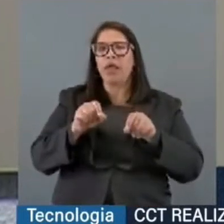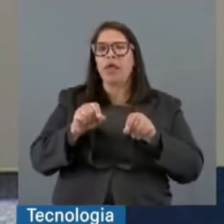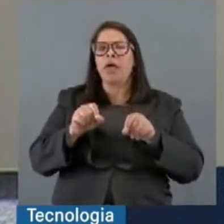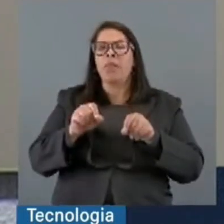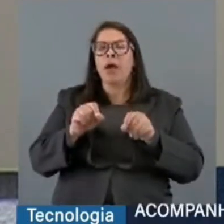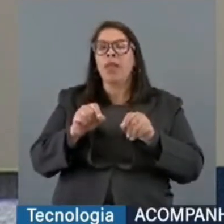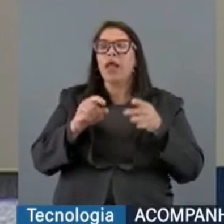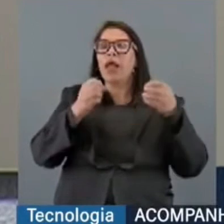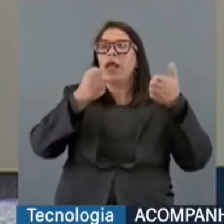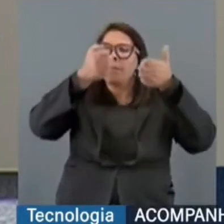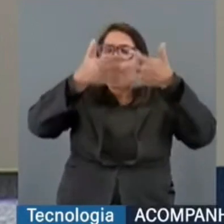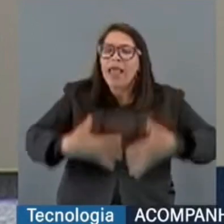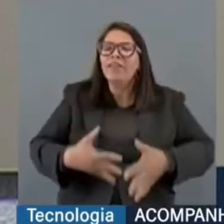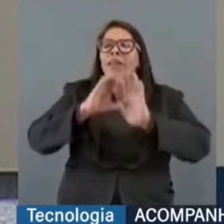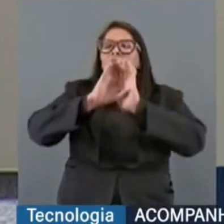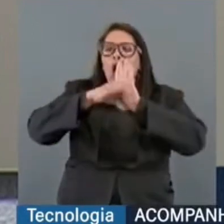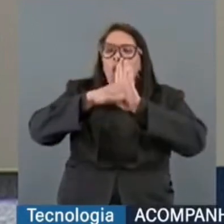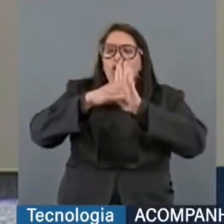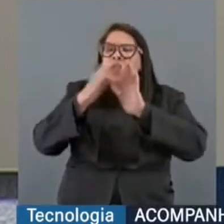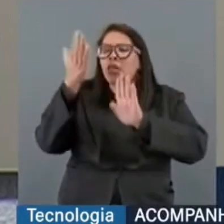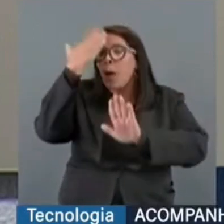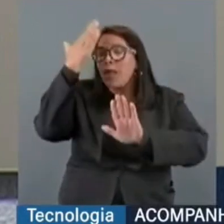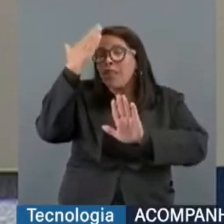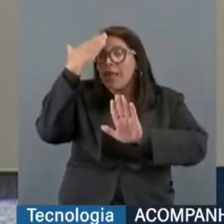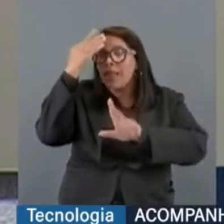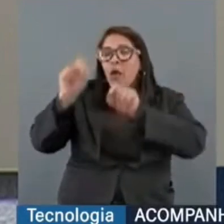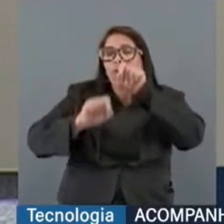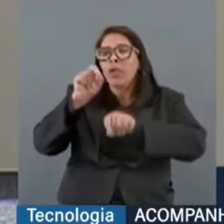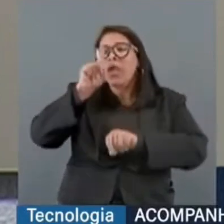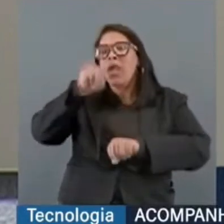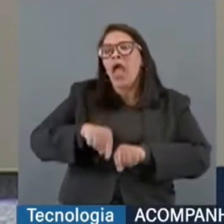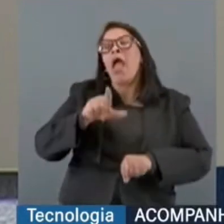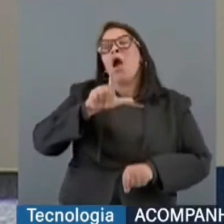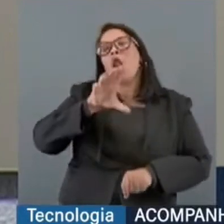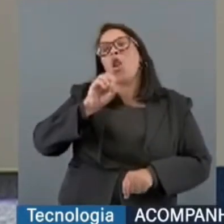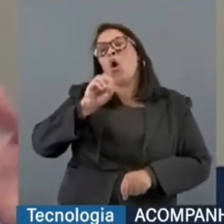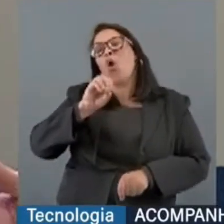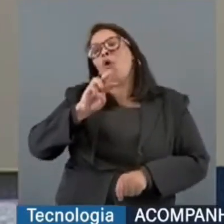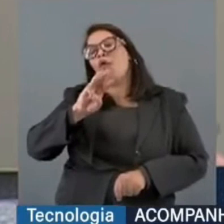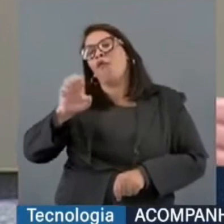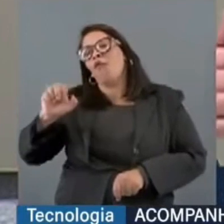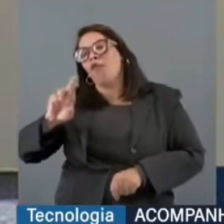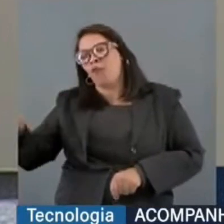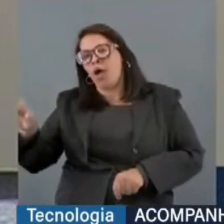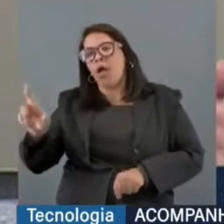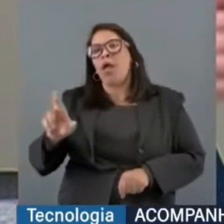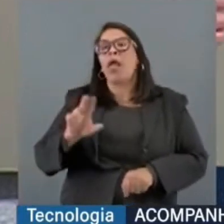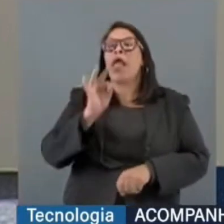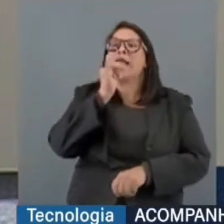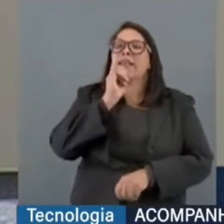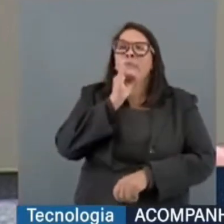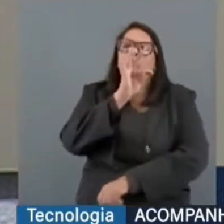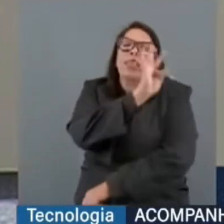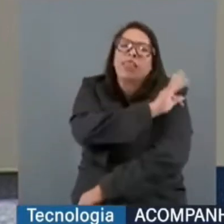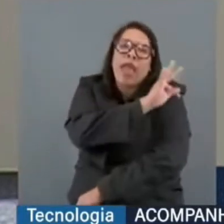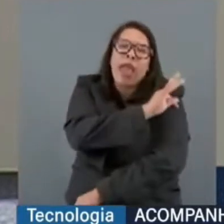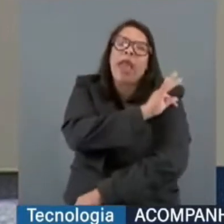contornos conceituais daquilo que entendíamos ser o Loffer. E ali descrevemos as técnicas, as